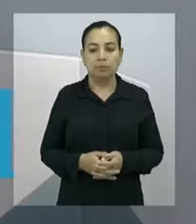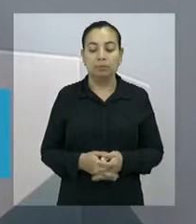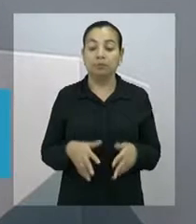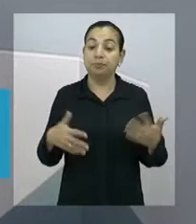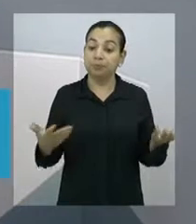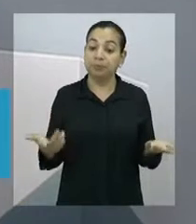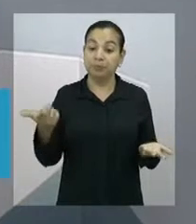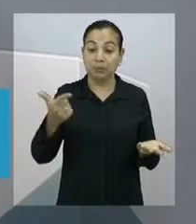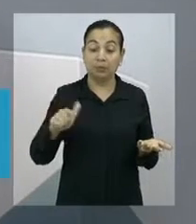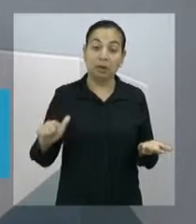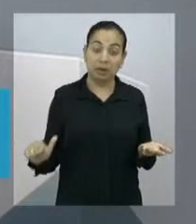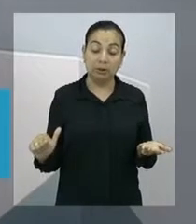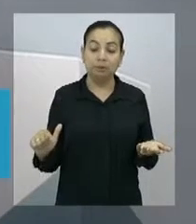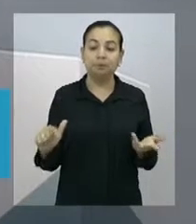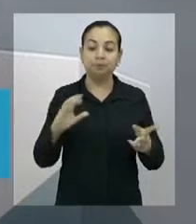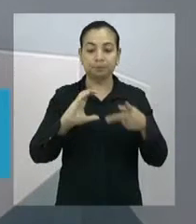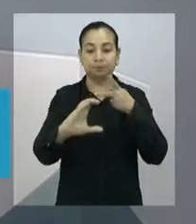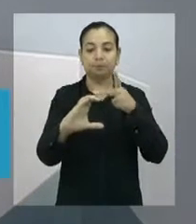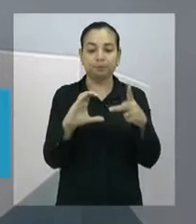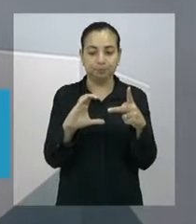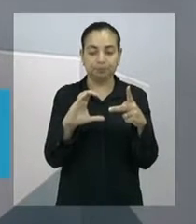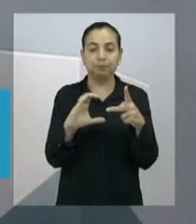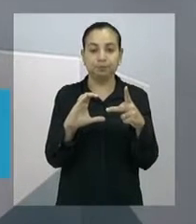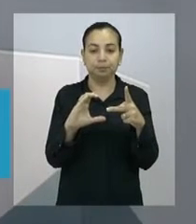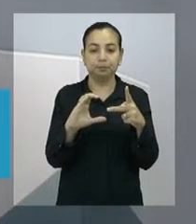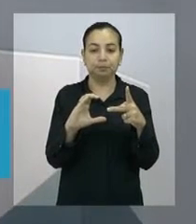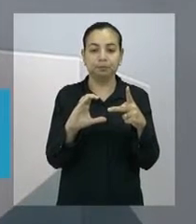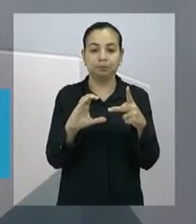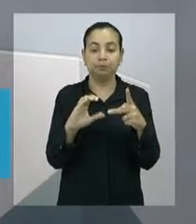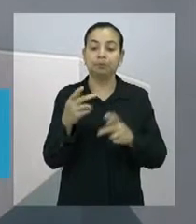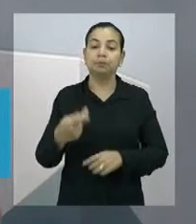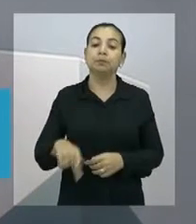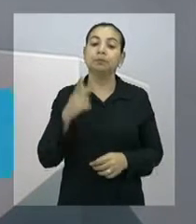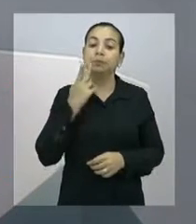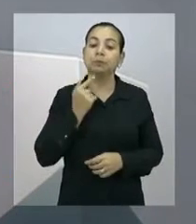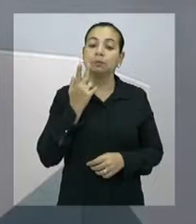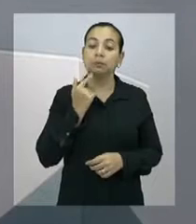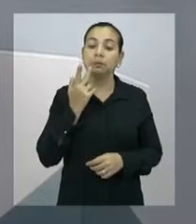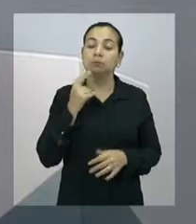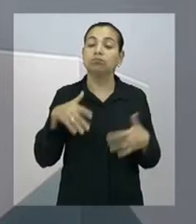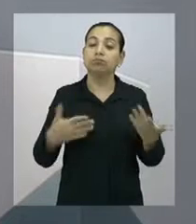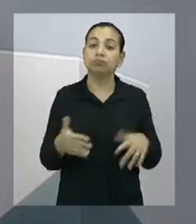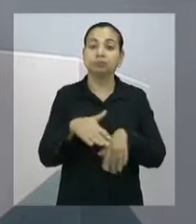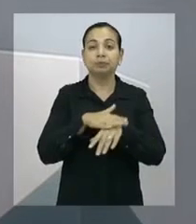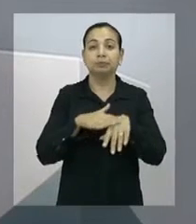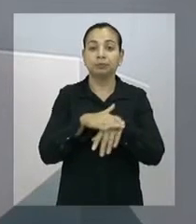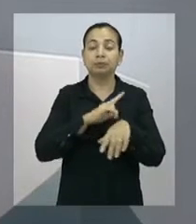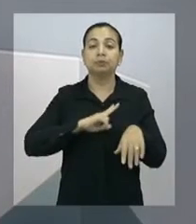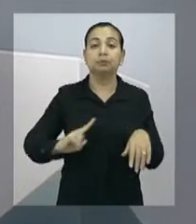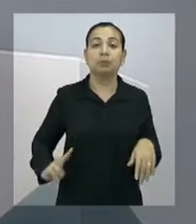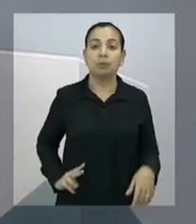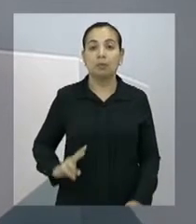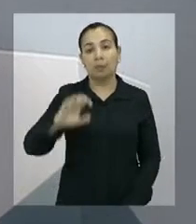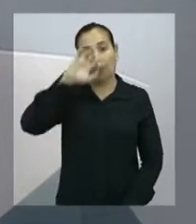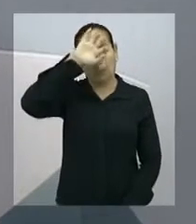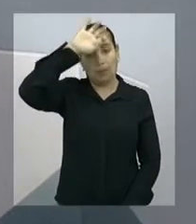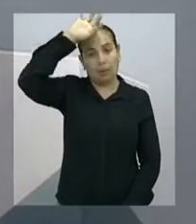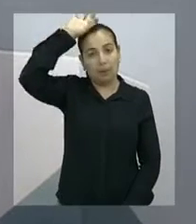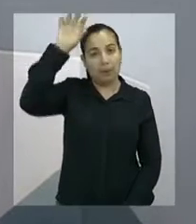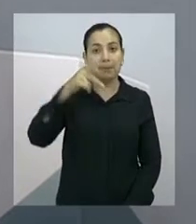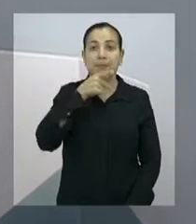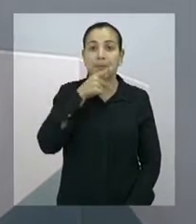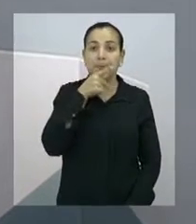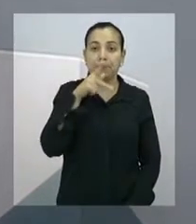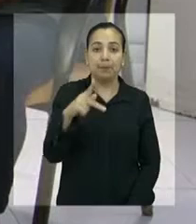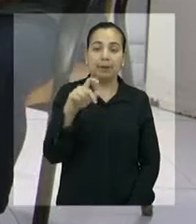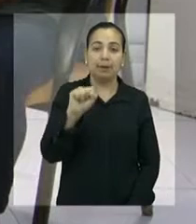Estamos de volta com o plenário da cidade pela que vive em Fortaleza. Eu converso com o vereador Plácido Filho, do PSDB.